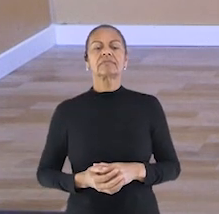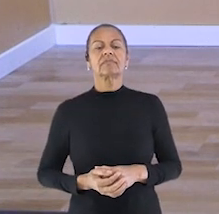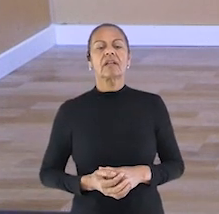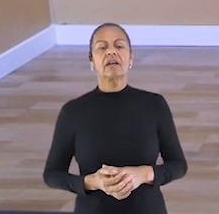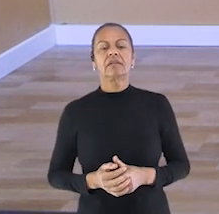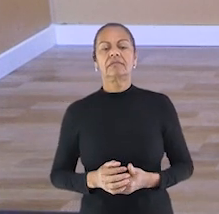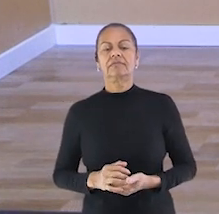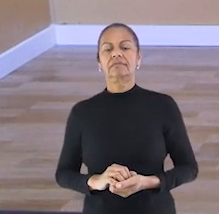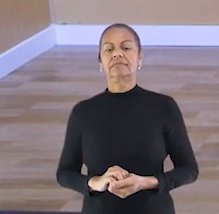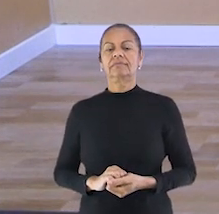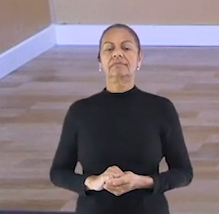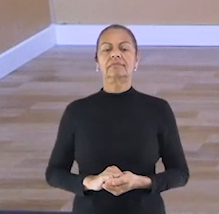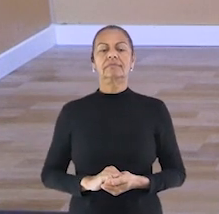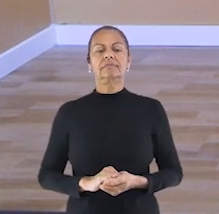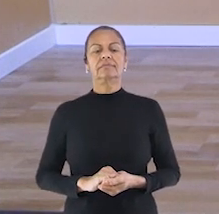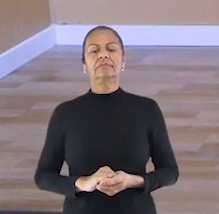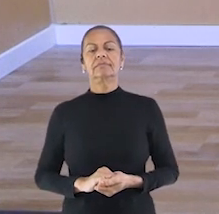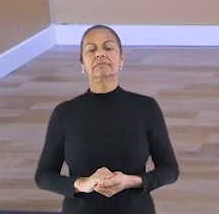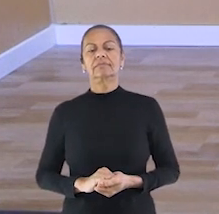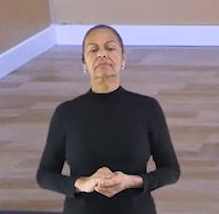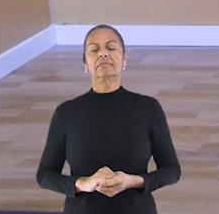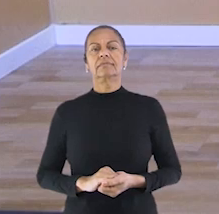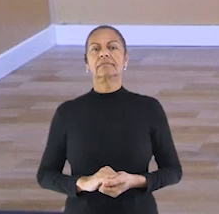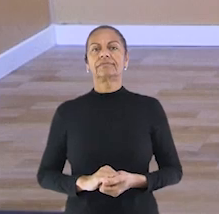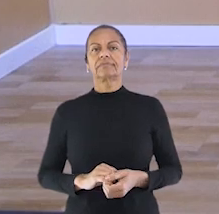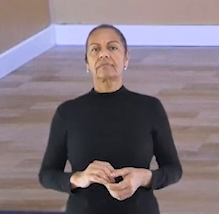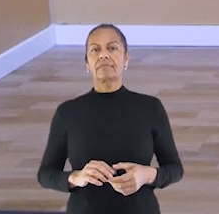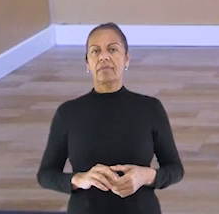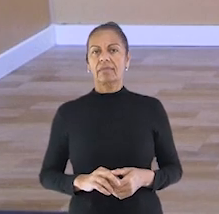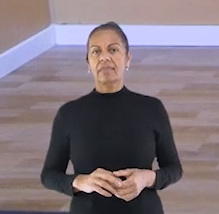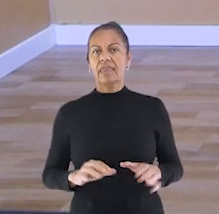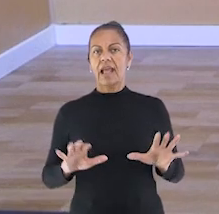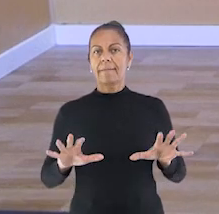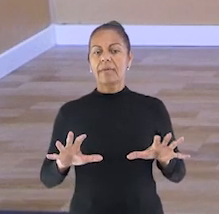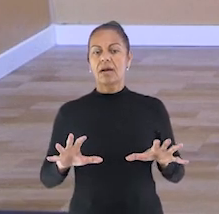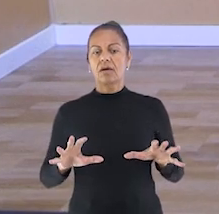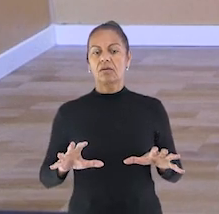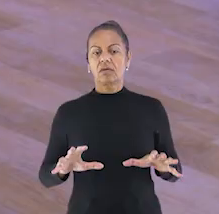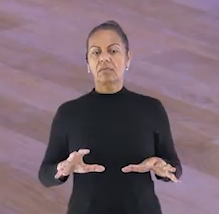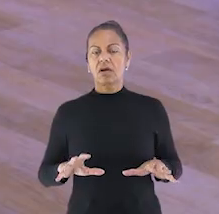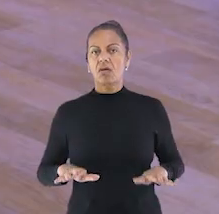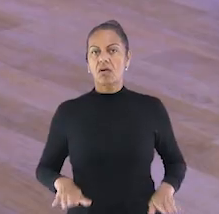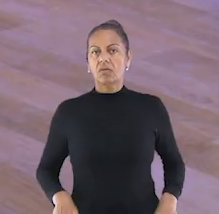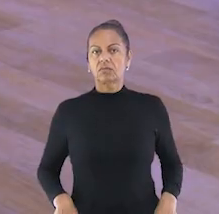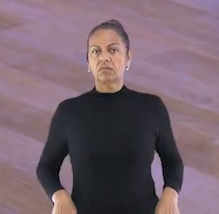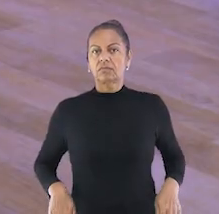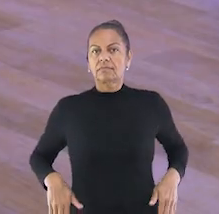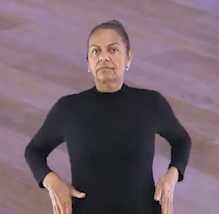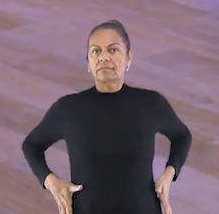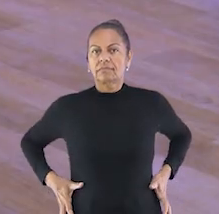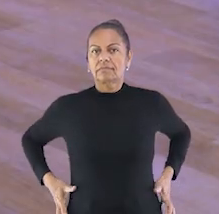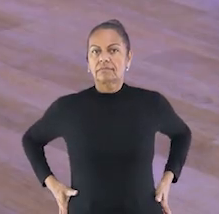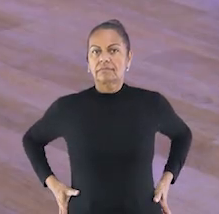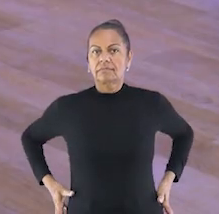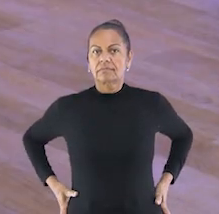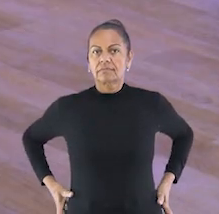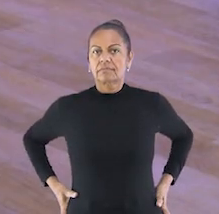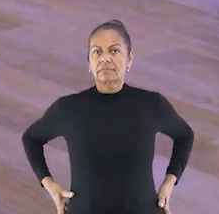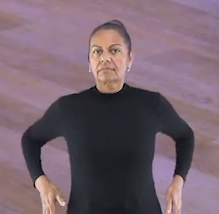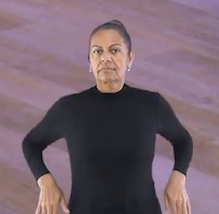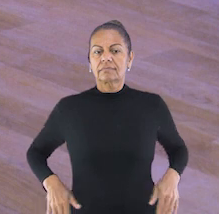joelho. A mãozinha perto do glúteo. Vamos iniciar? Subiu. Um.